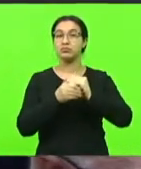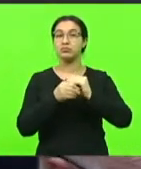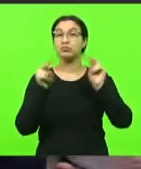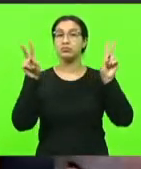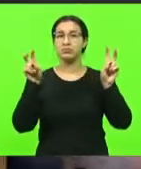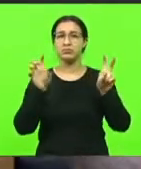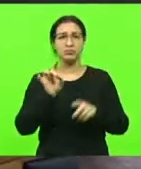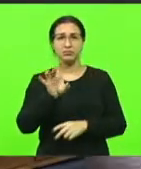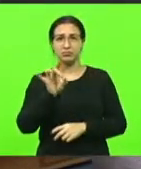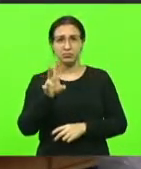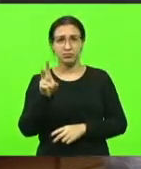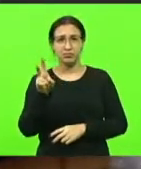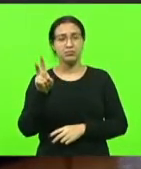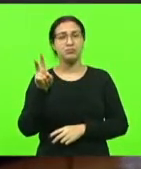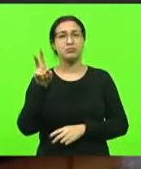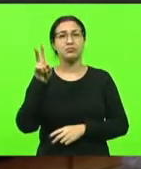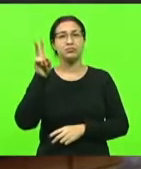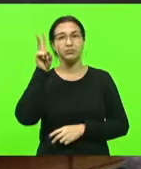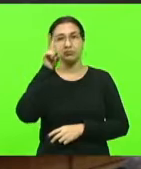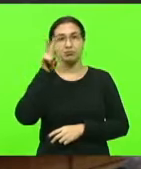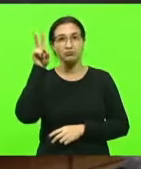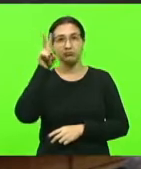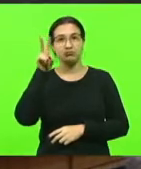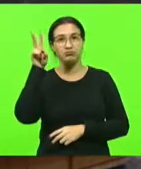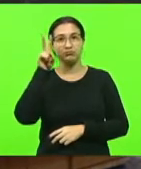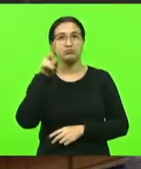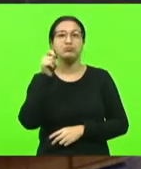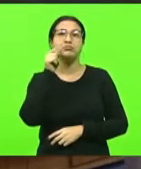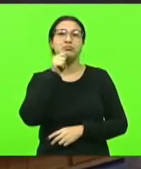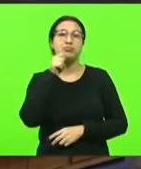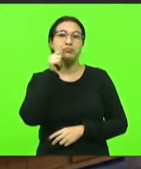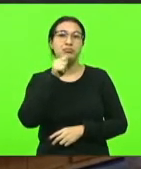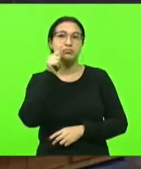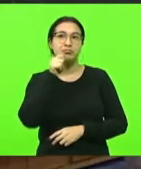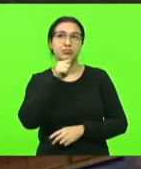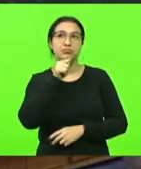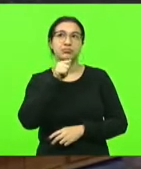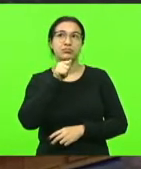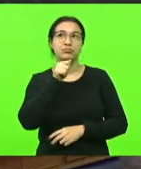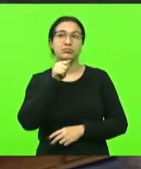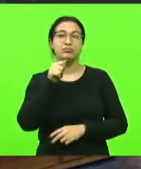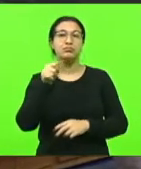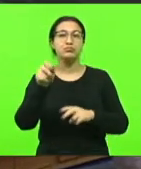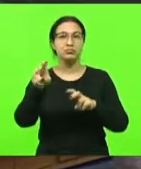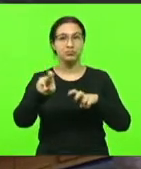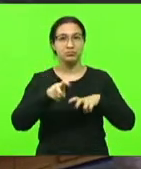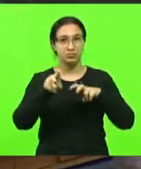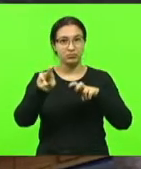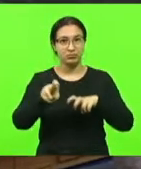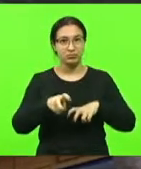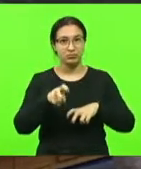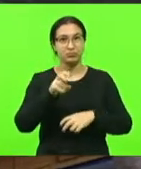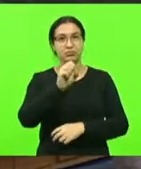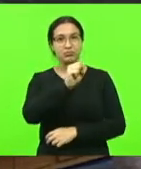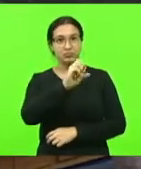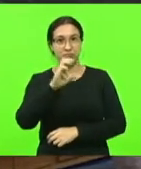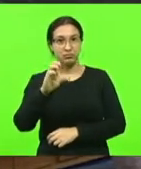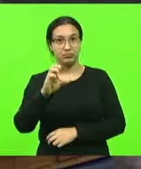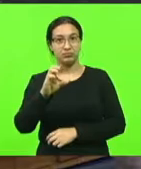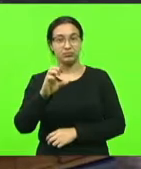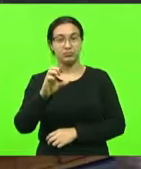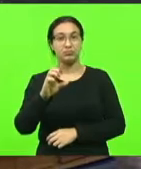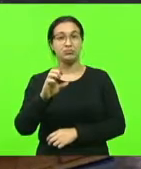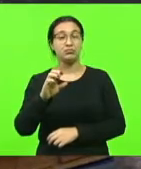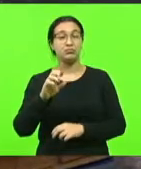somente sobre as mulheres catarinenses que andam esquecidas, mas também inúmeros